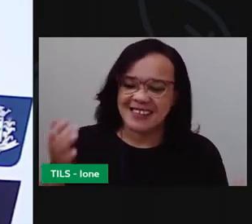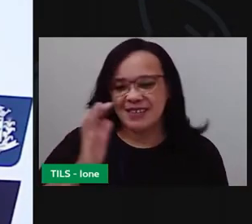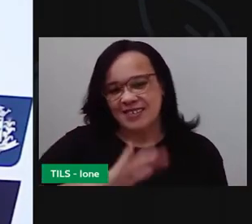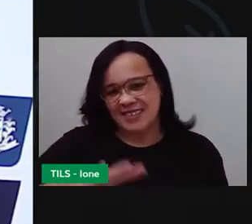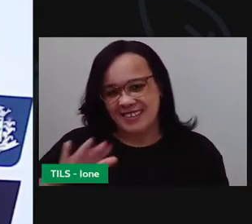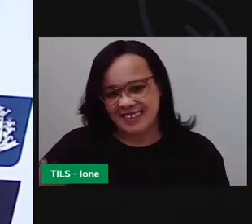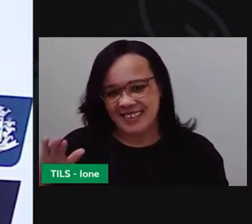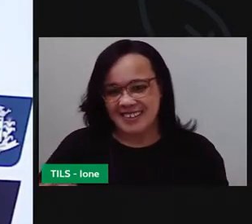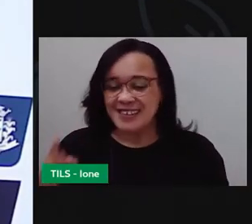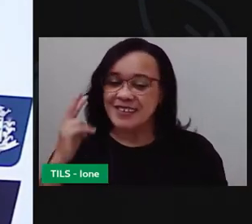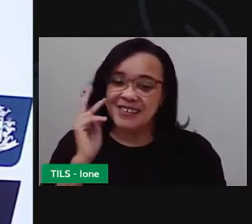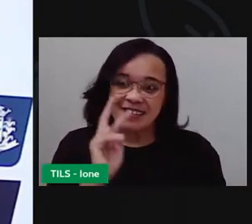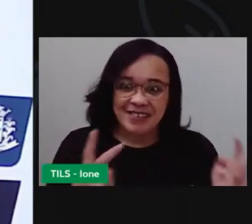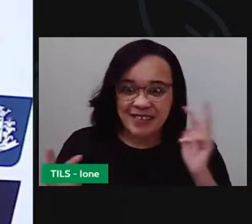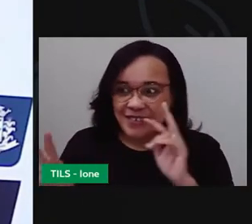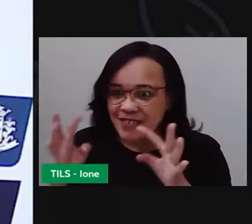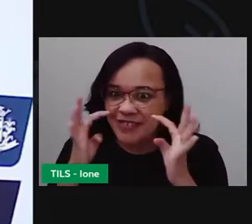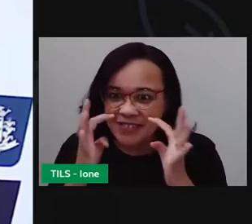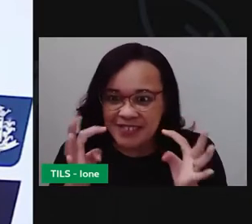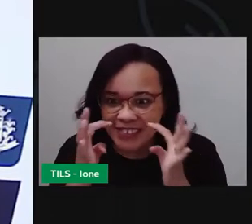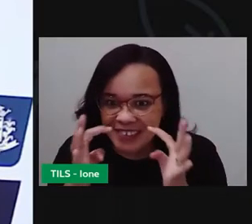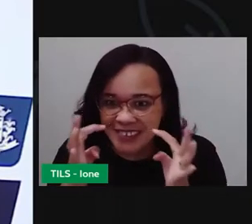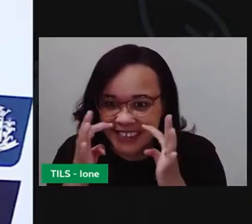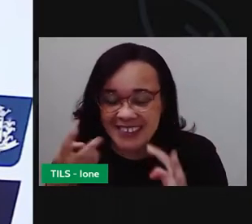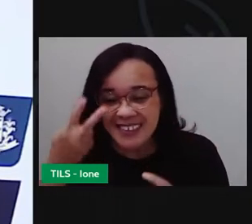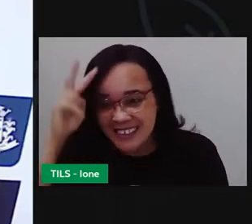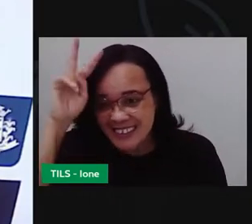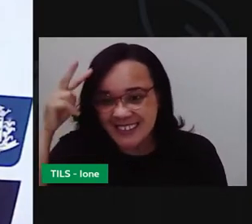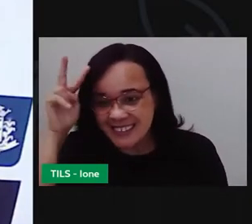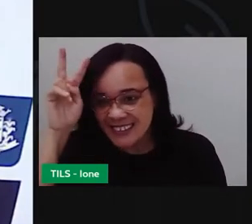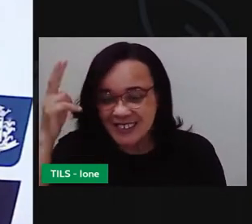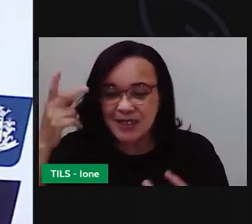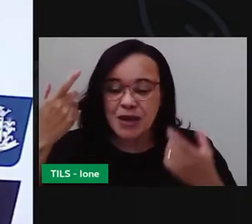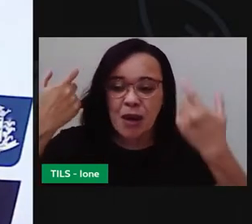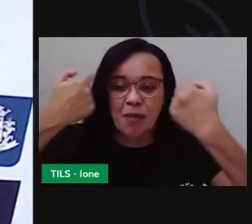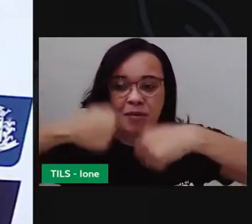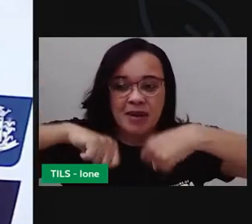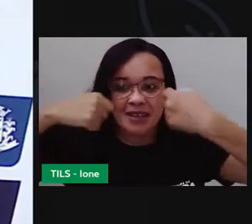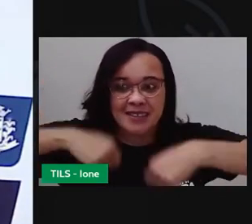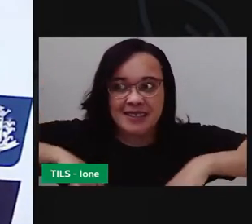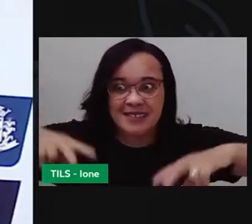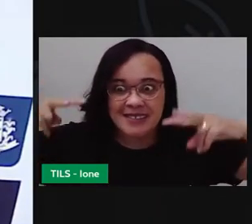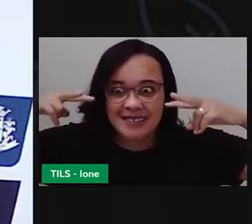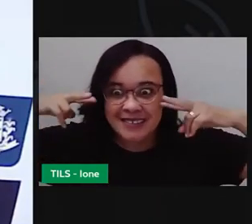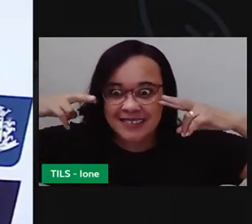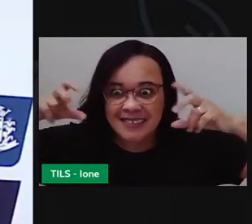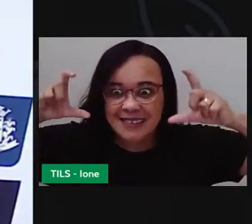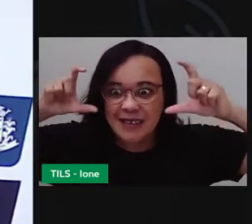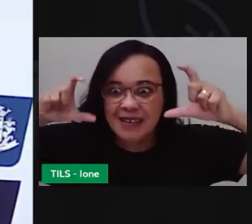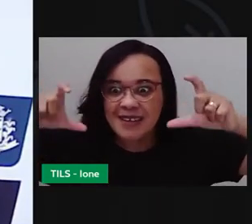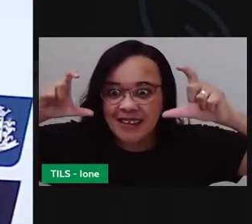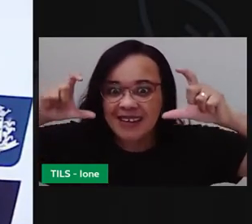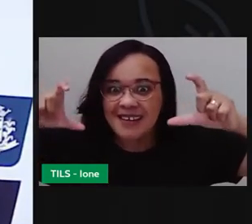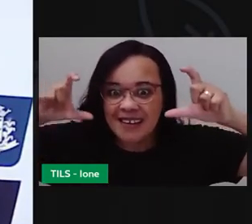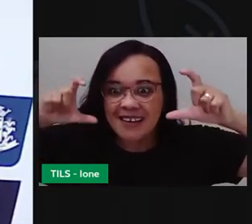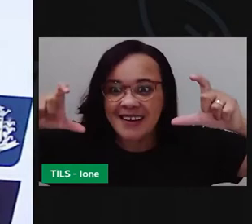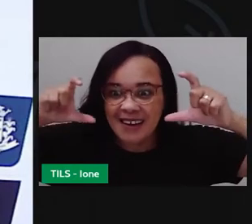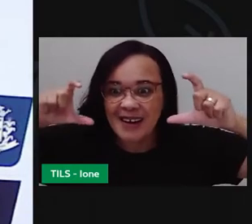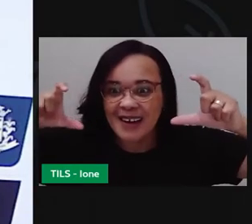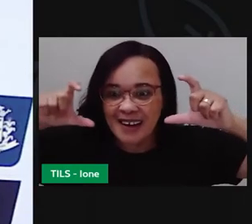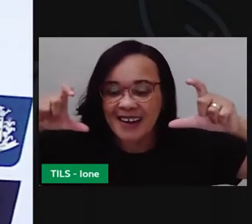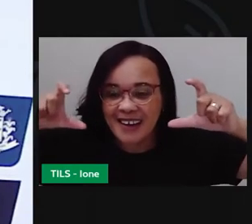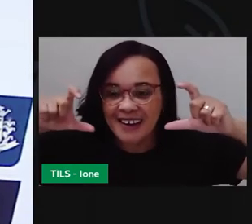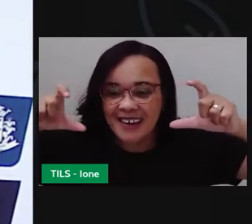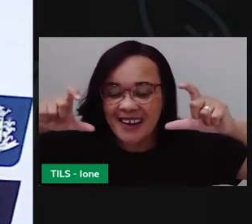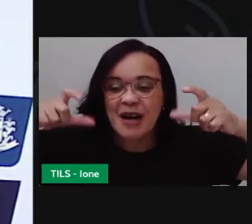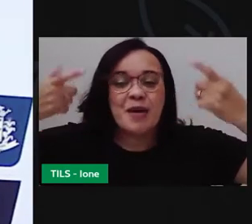para ouvir a história, a gente precisa abrir os olhos, deixar os olhos bem grandes assim, como olhos de